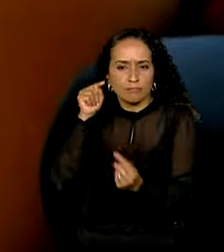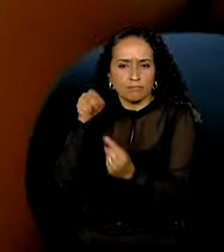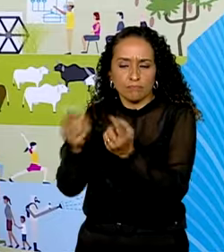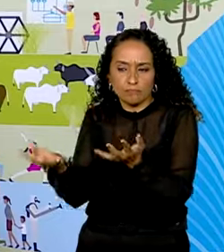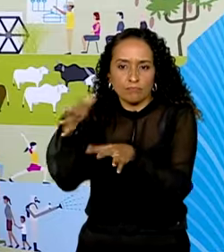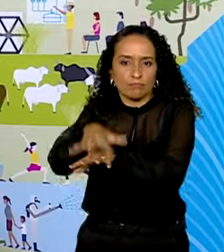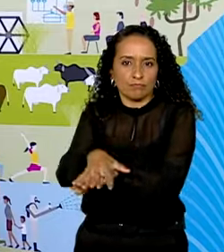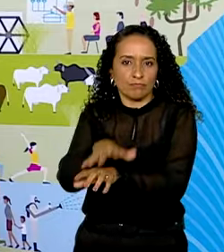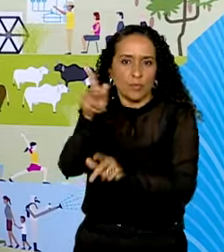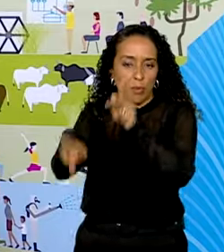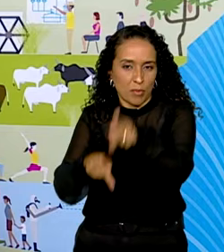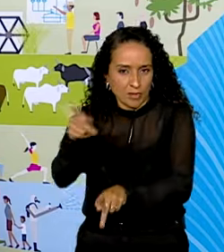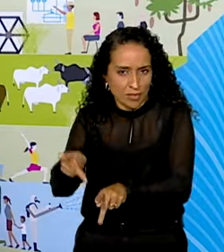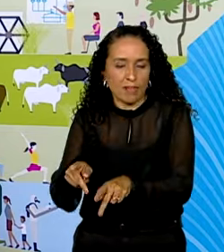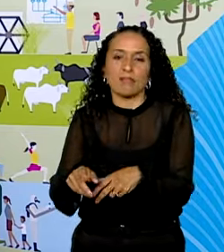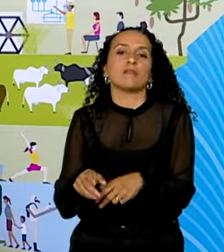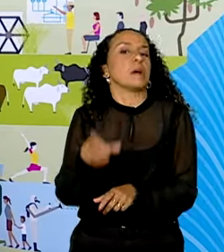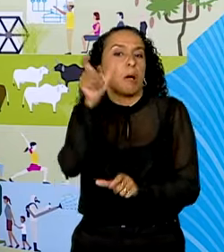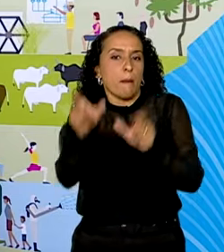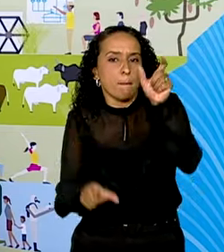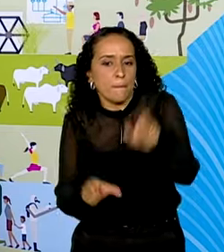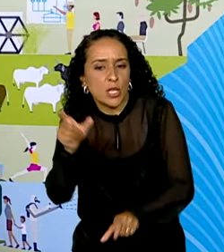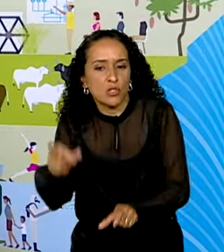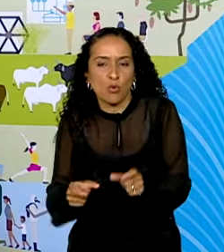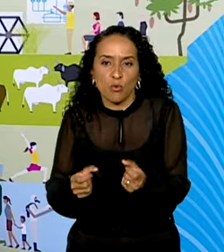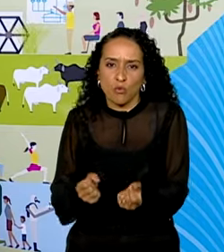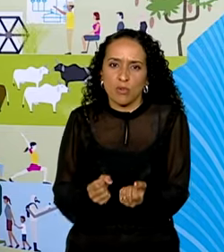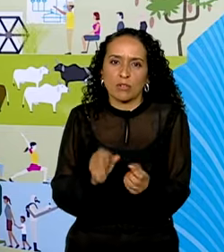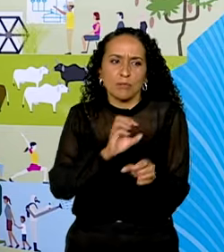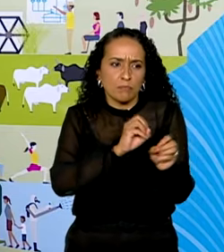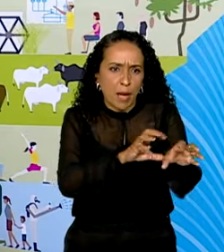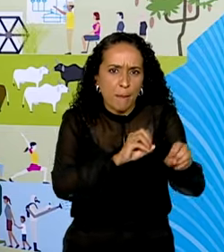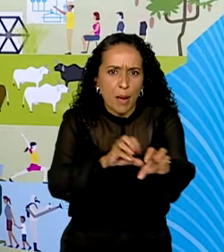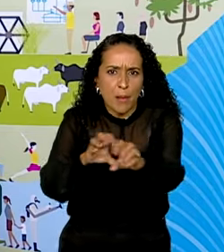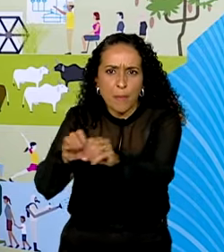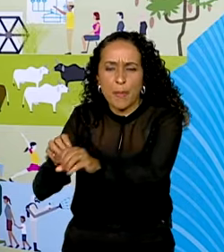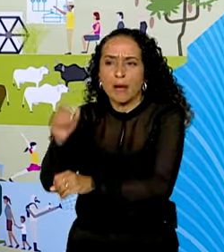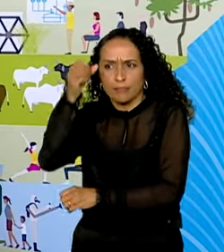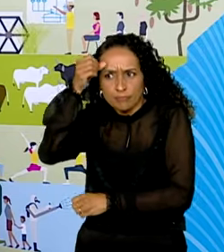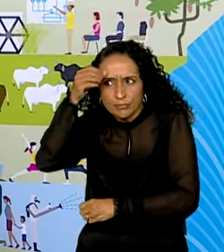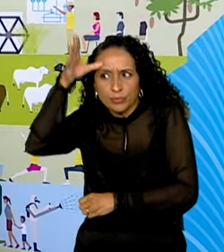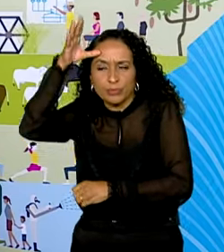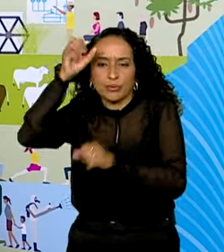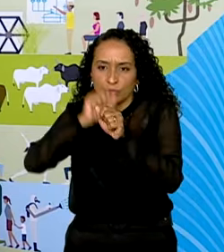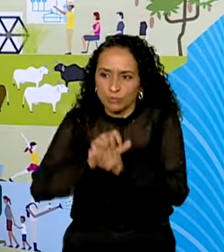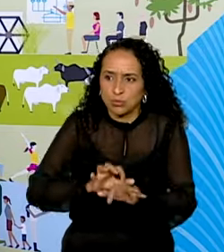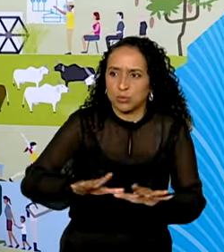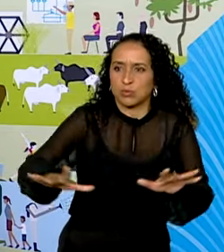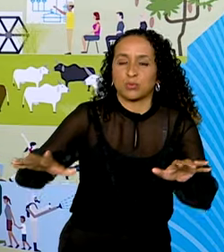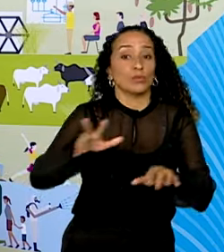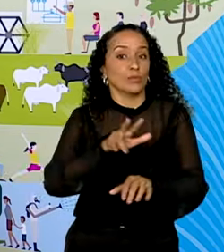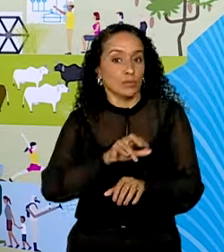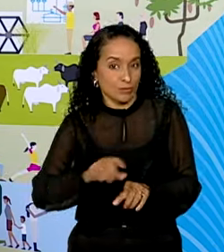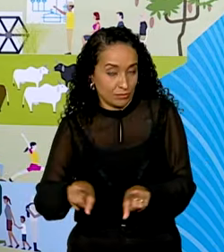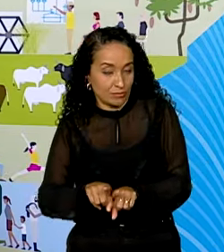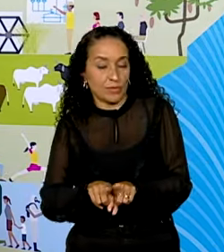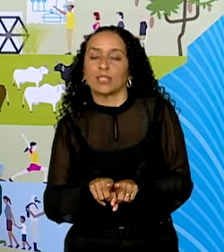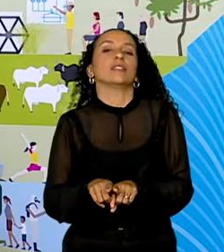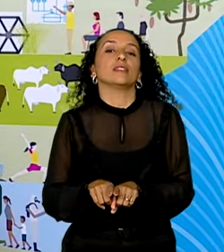população. Tanto para pessoas multiplicadoras, que vão poder pegar esse conhecimento e perpetuar no tempo. Ou até